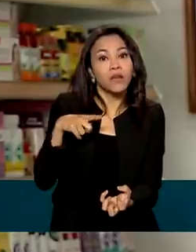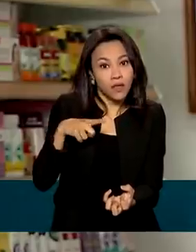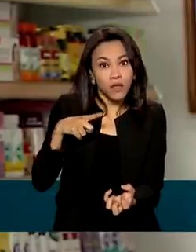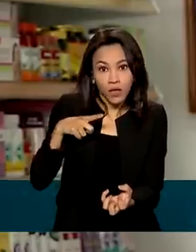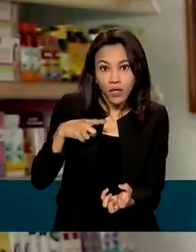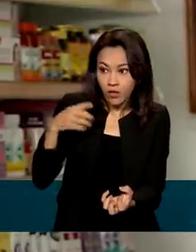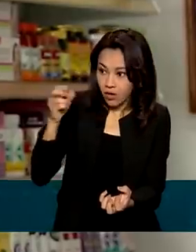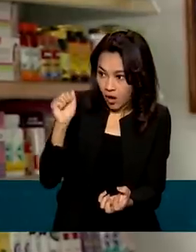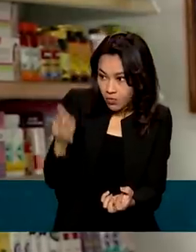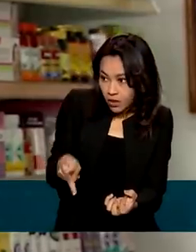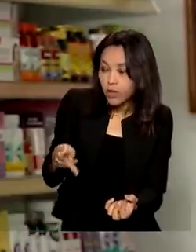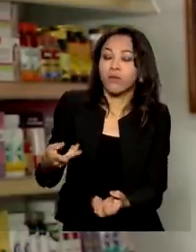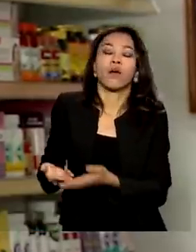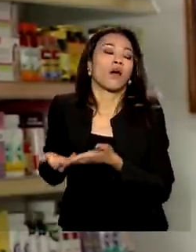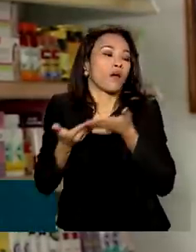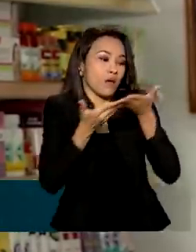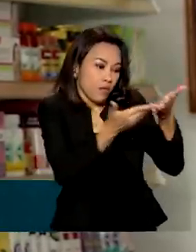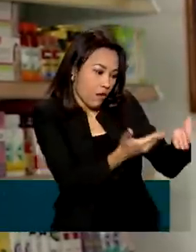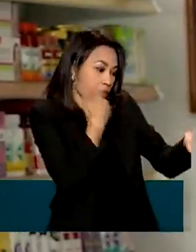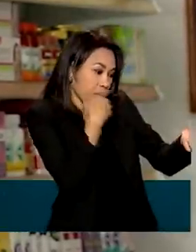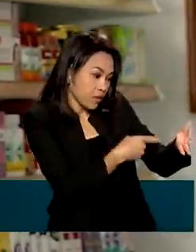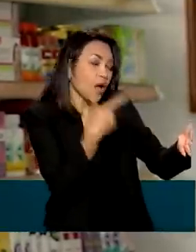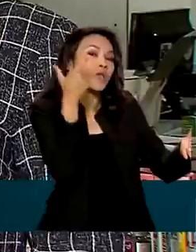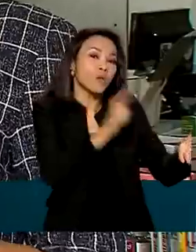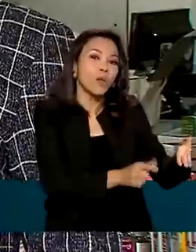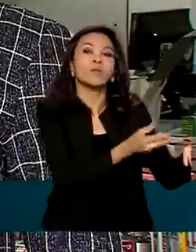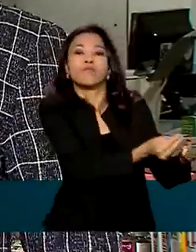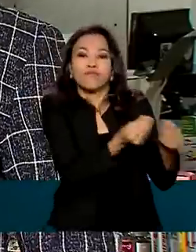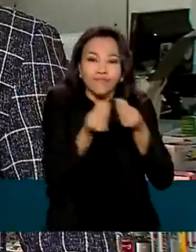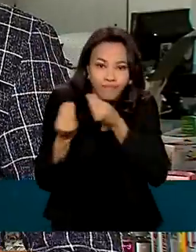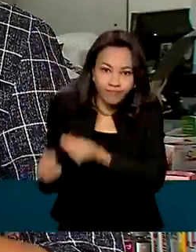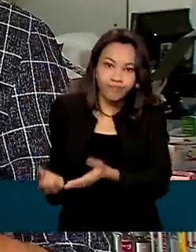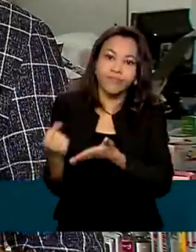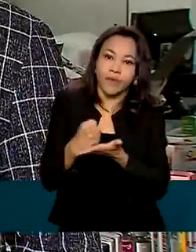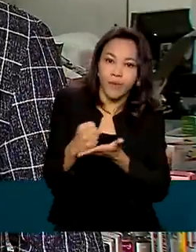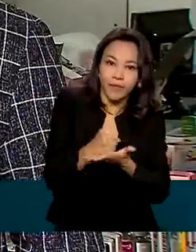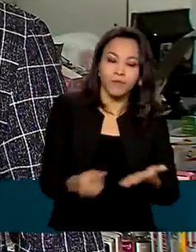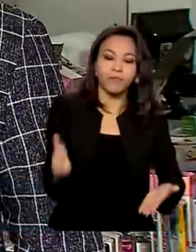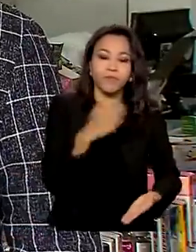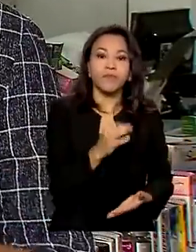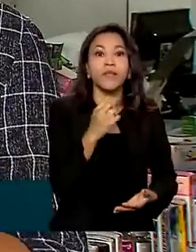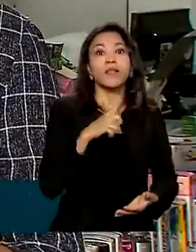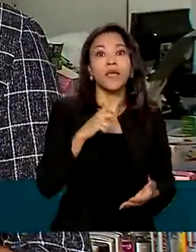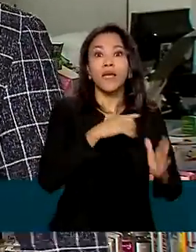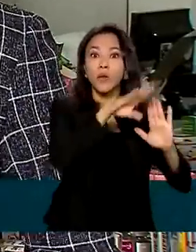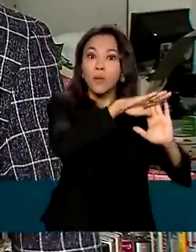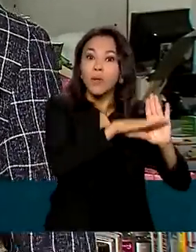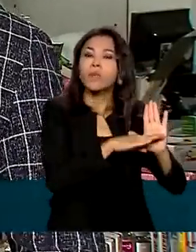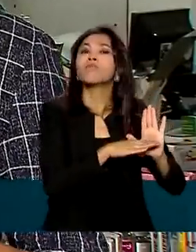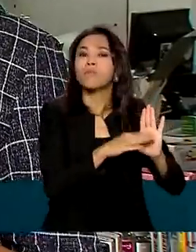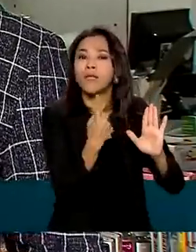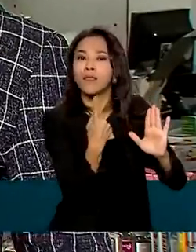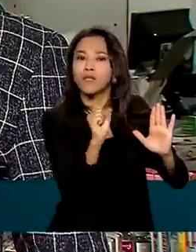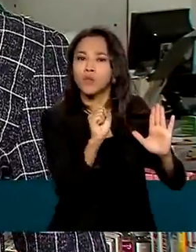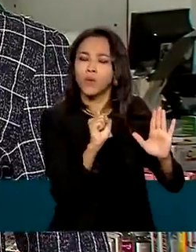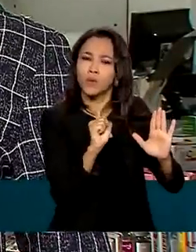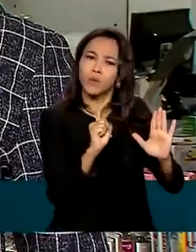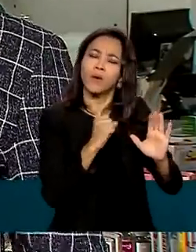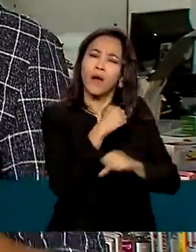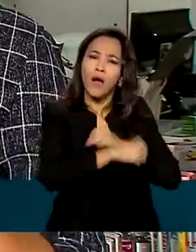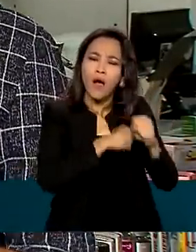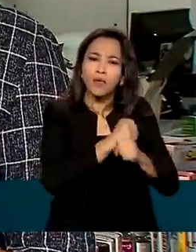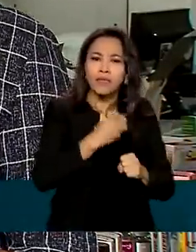a gente consegue passar para ele o programa todo. O programa tem 18 anos e está presente em 30 mil